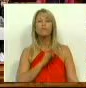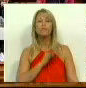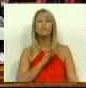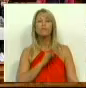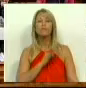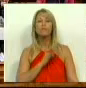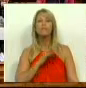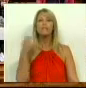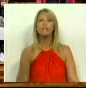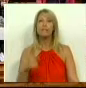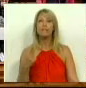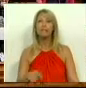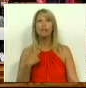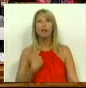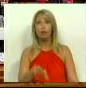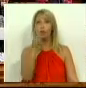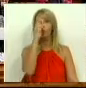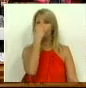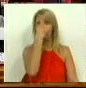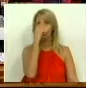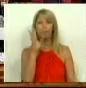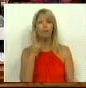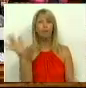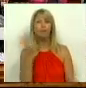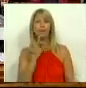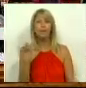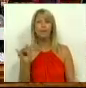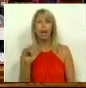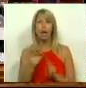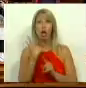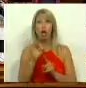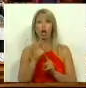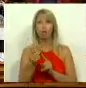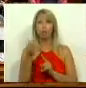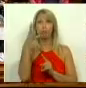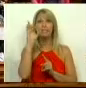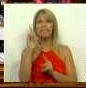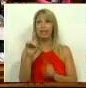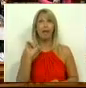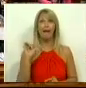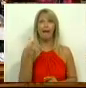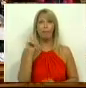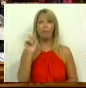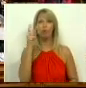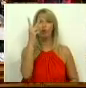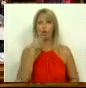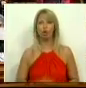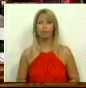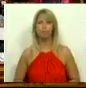Senhora Presidente, vou fazer um esforço para tentar encaixar seis notas muito rápidas em apenas dois minutos.